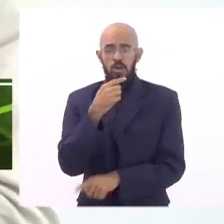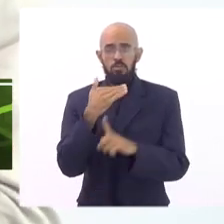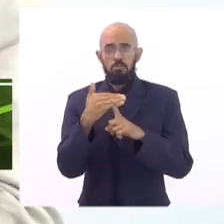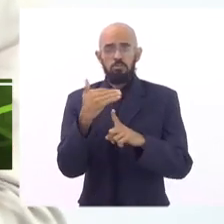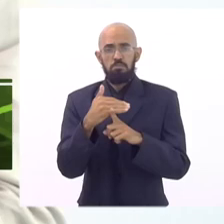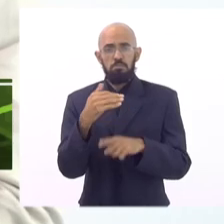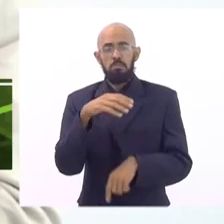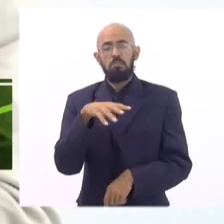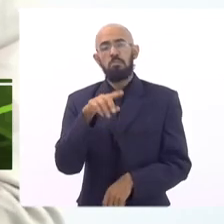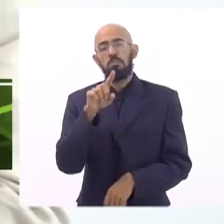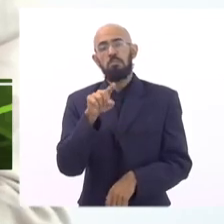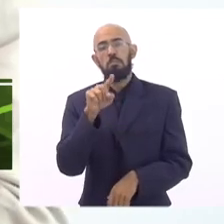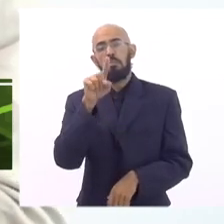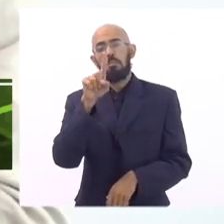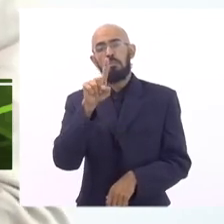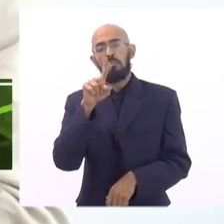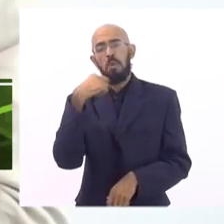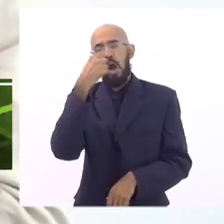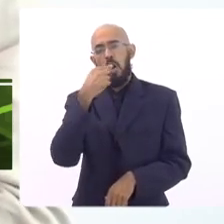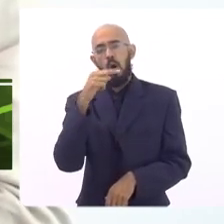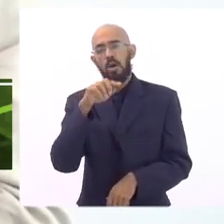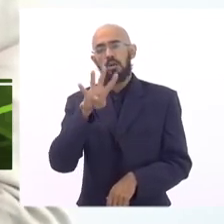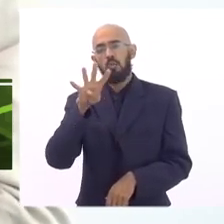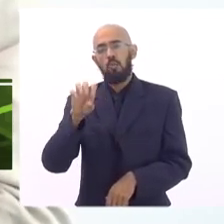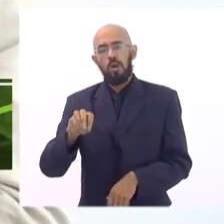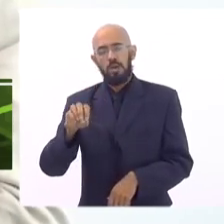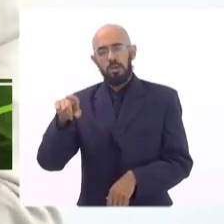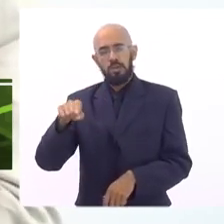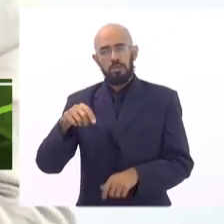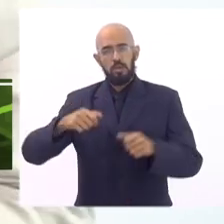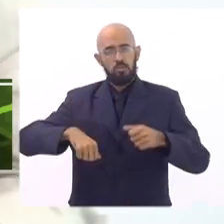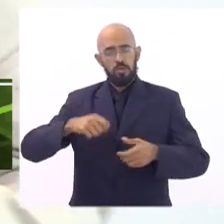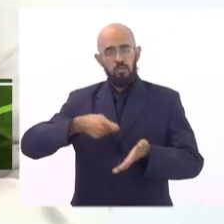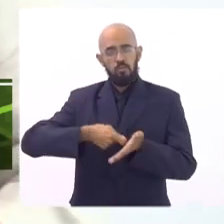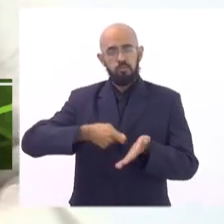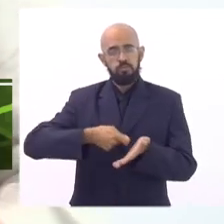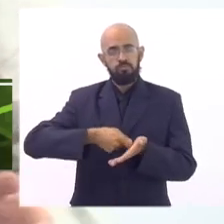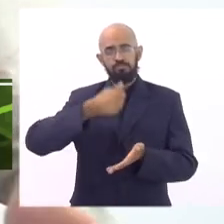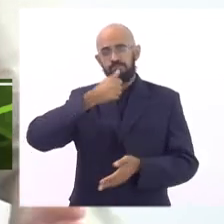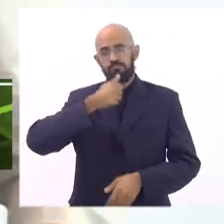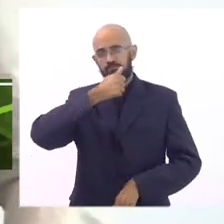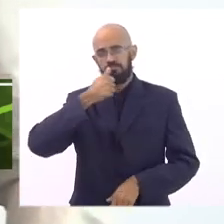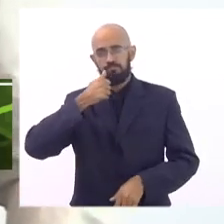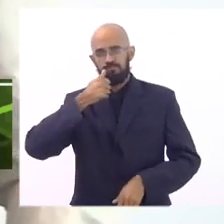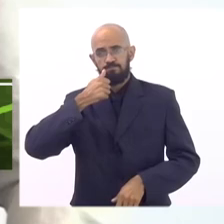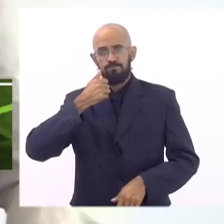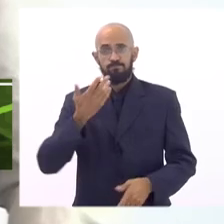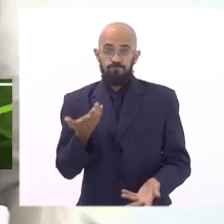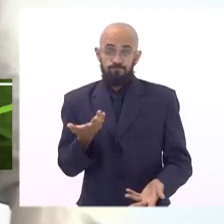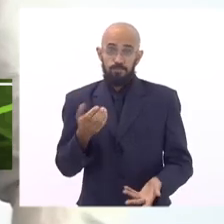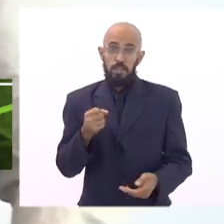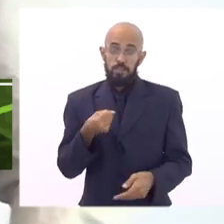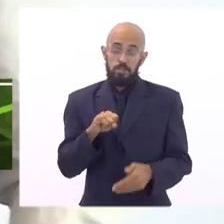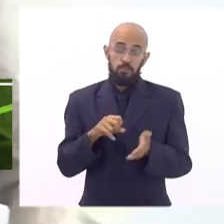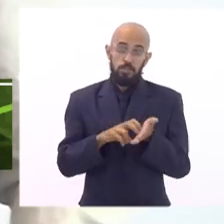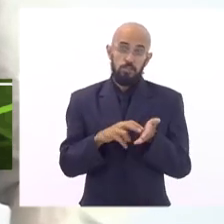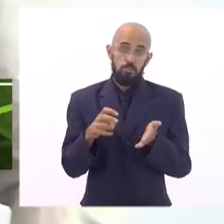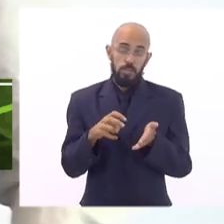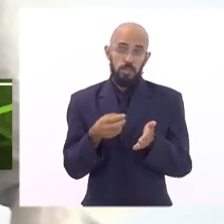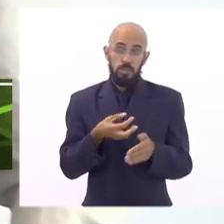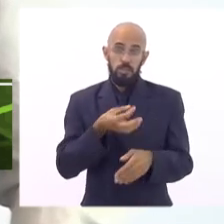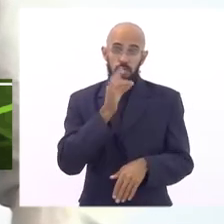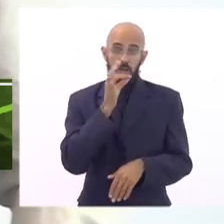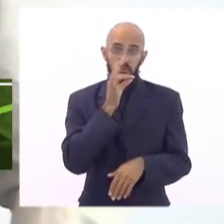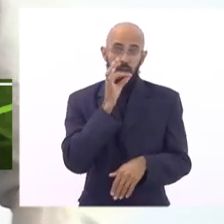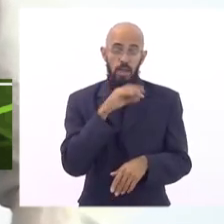estamos forçando aí um jejum nos nossos estudantes ou se der o café da manhã e o lanche de manhã cedo vão passar aí